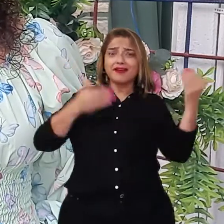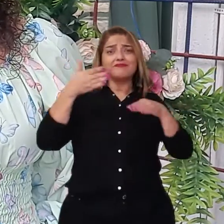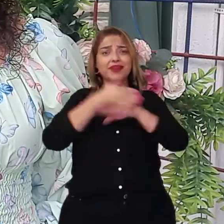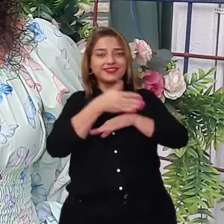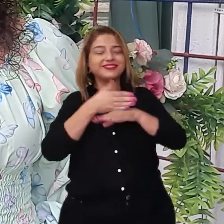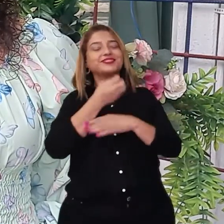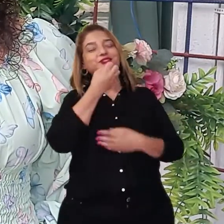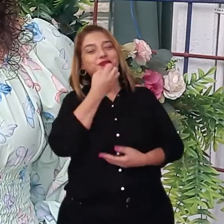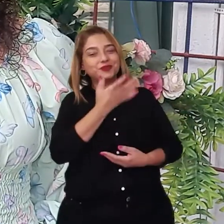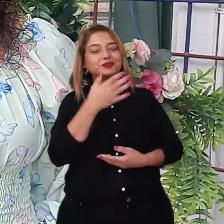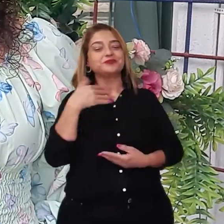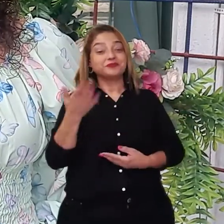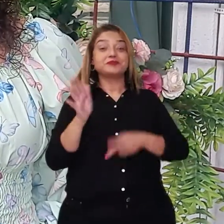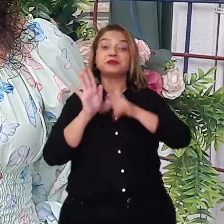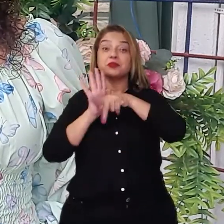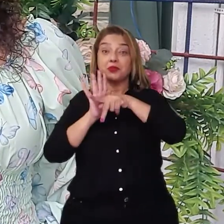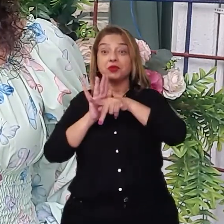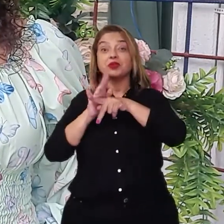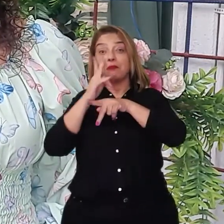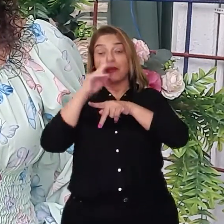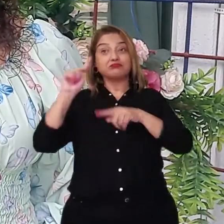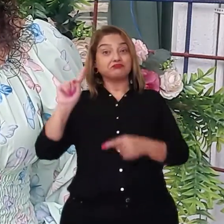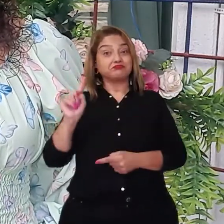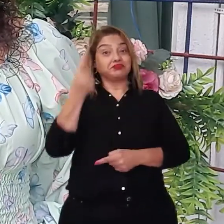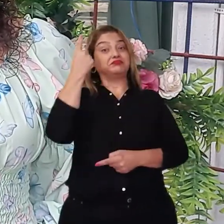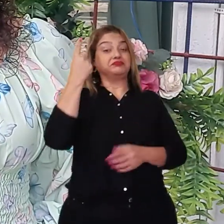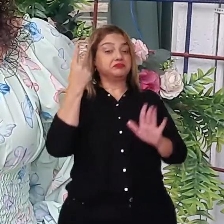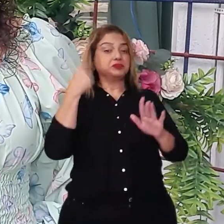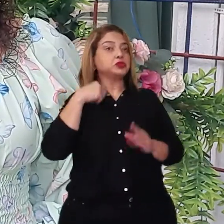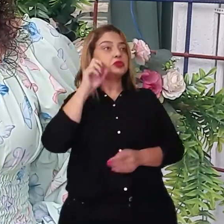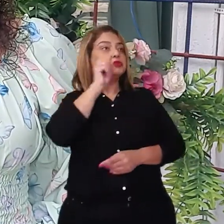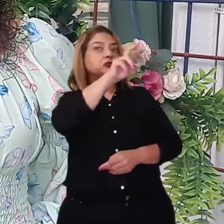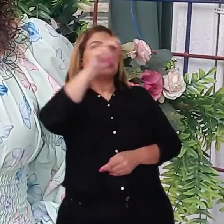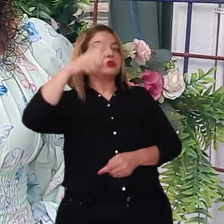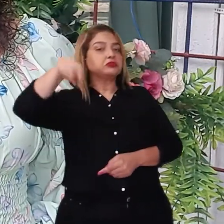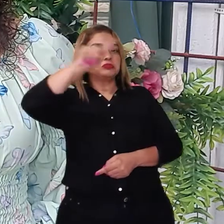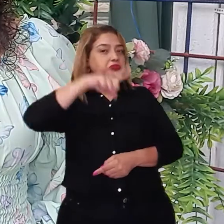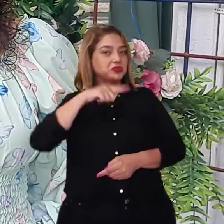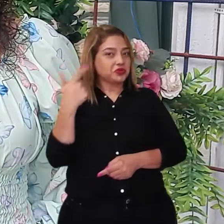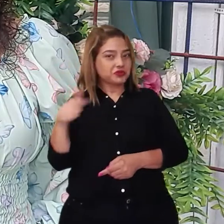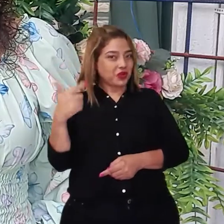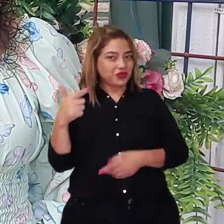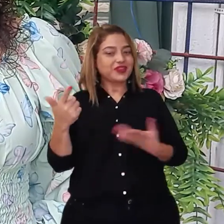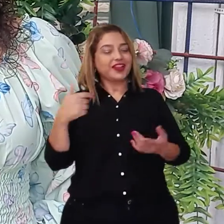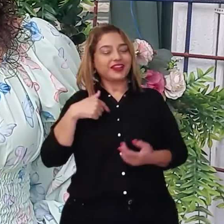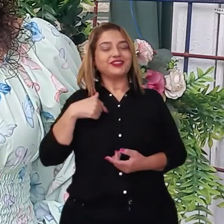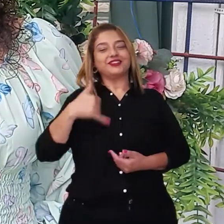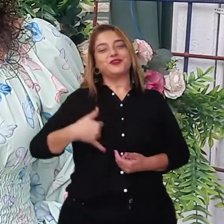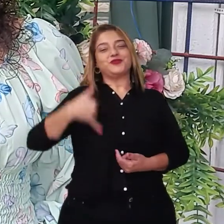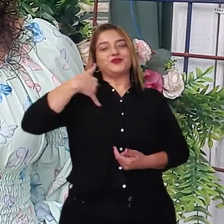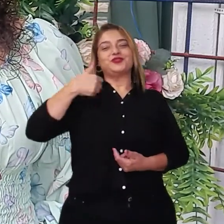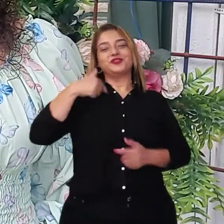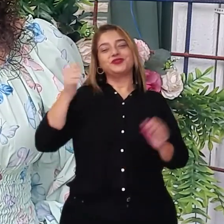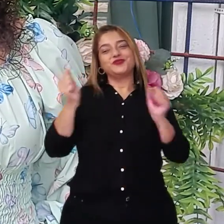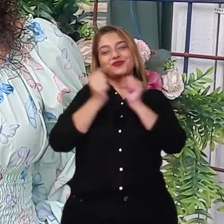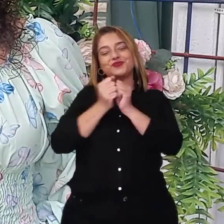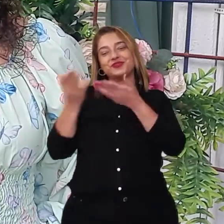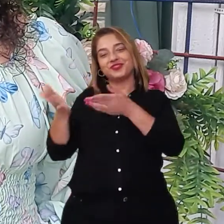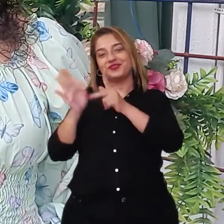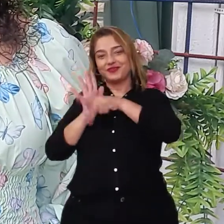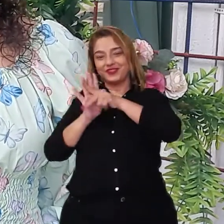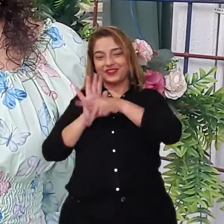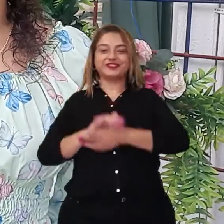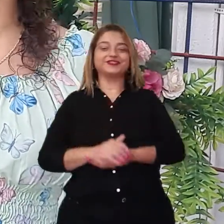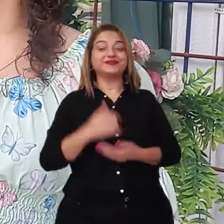eu acredito que seja um projeto pioneiro, pelo menos eu não vi em outro lugar. E eu me sinto muito orgulhoso realmente de estar fazendo parte desse projeto.